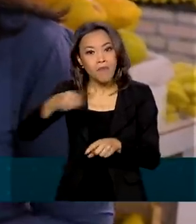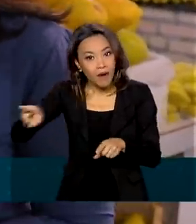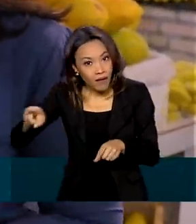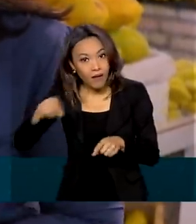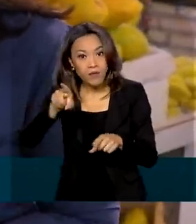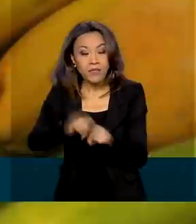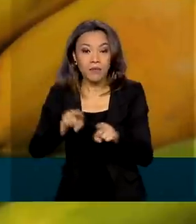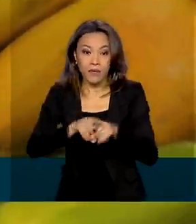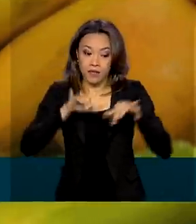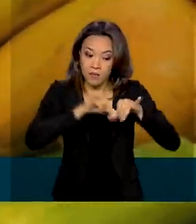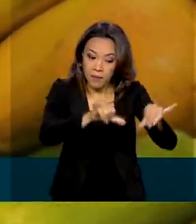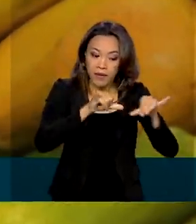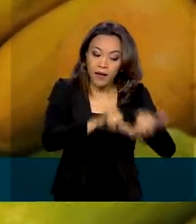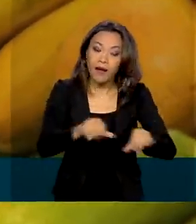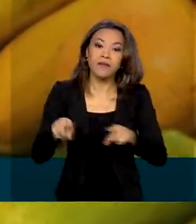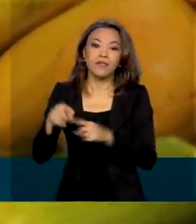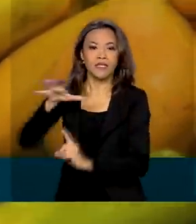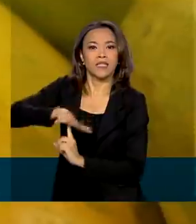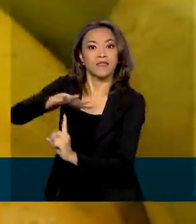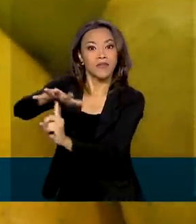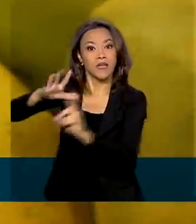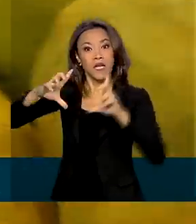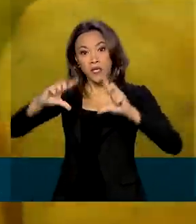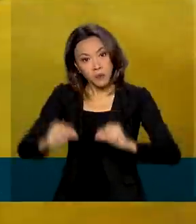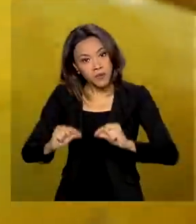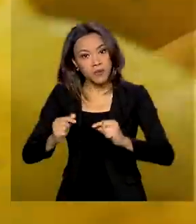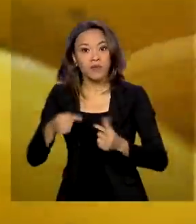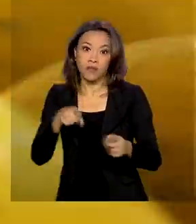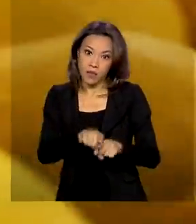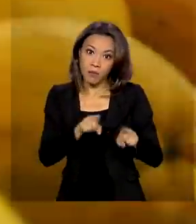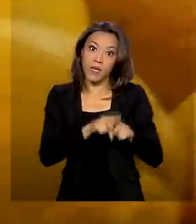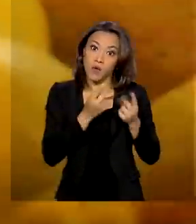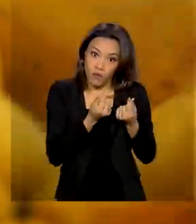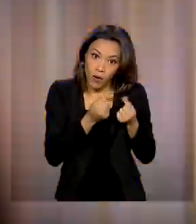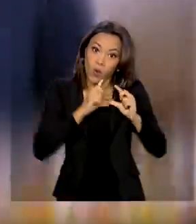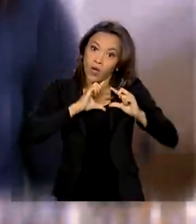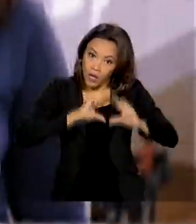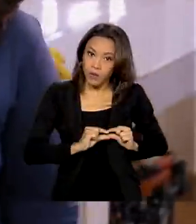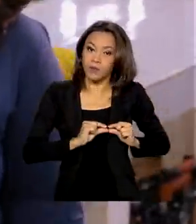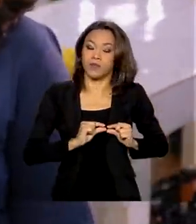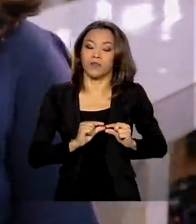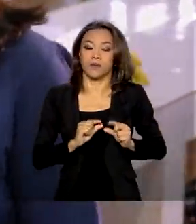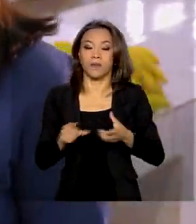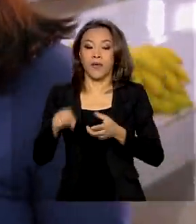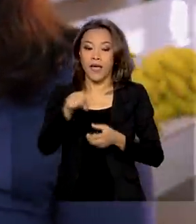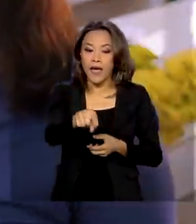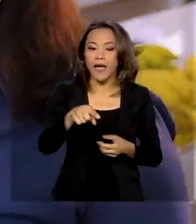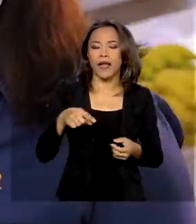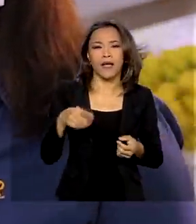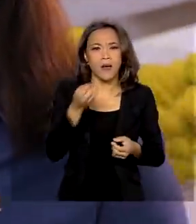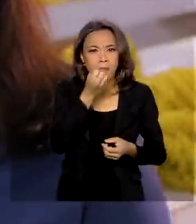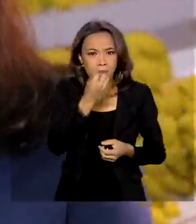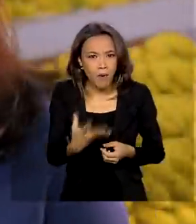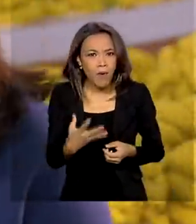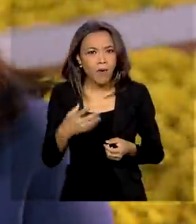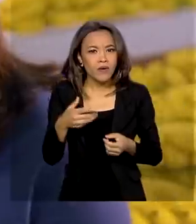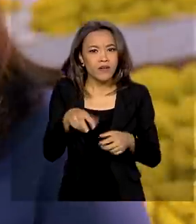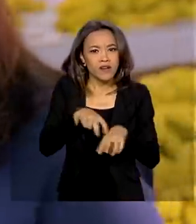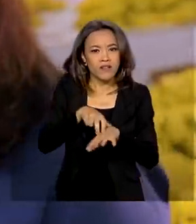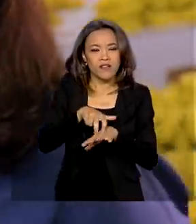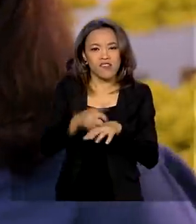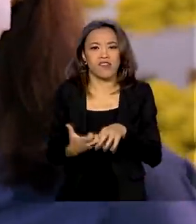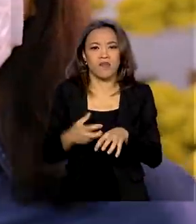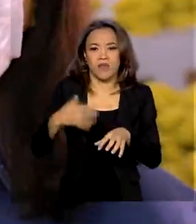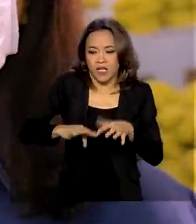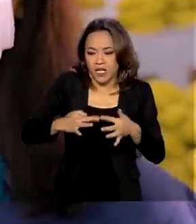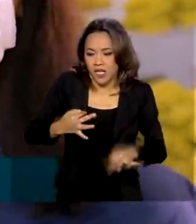também nos supermercados. E, consequentemente, o preço também caiu. Conhecida por combater as famosas câimbras por ser